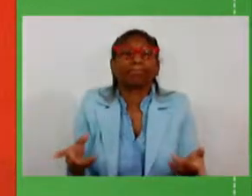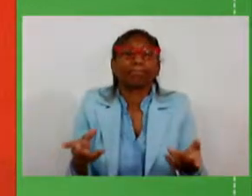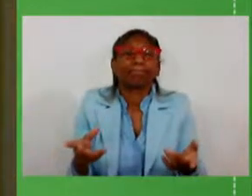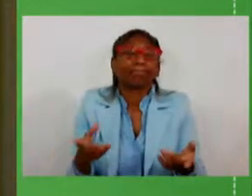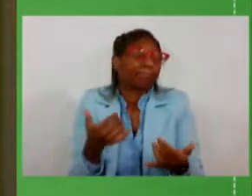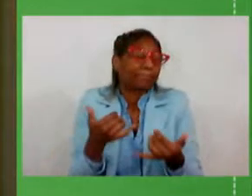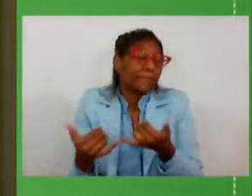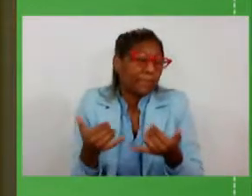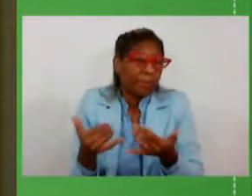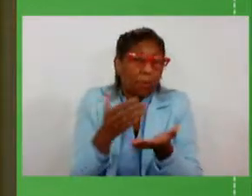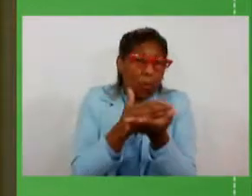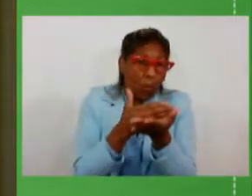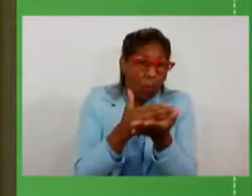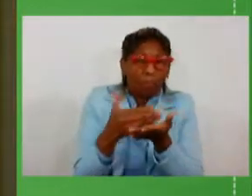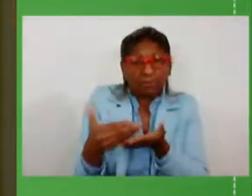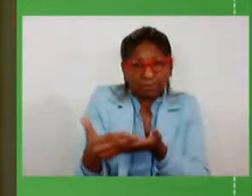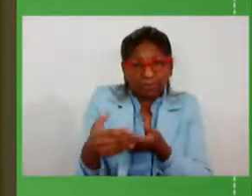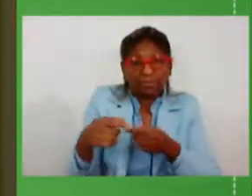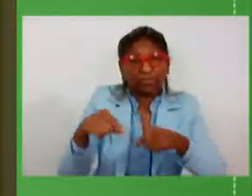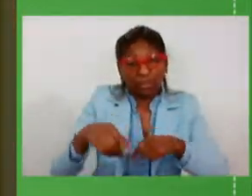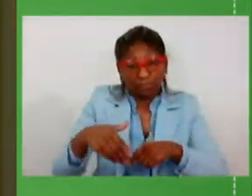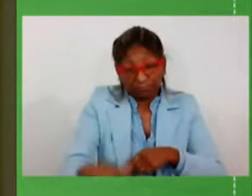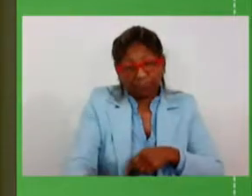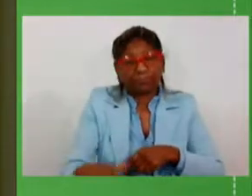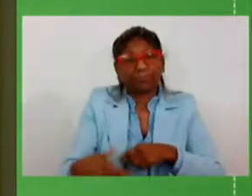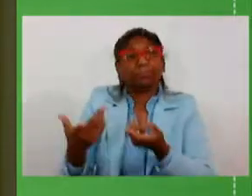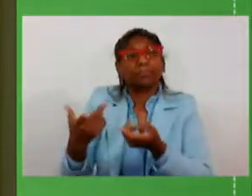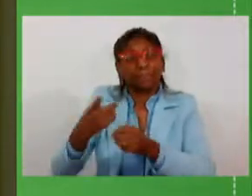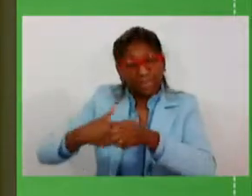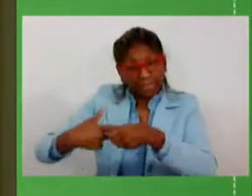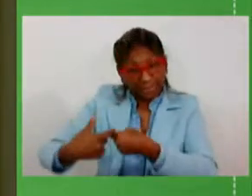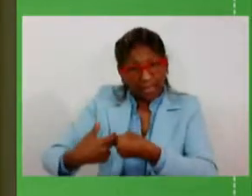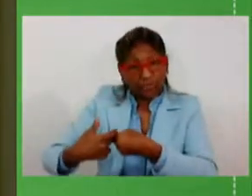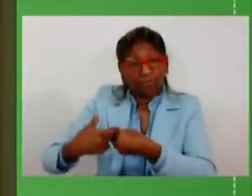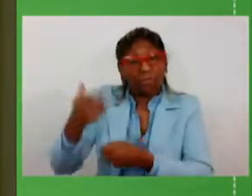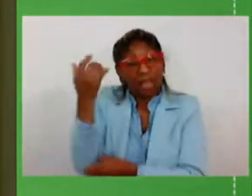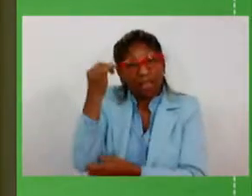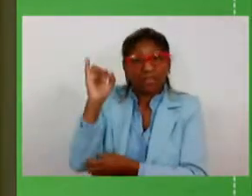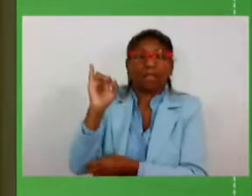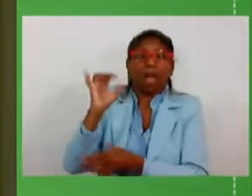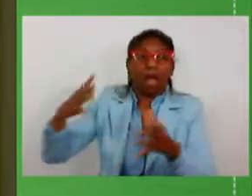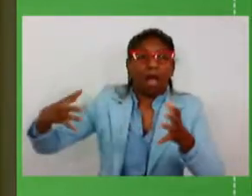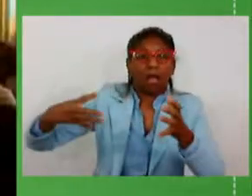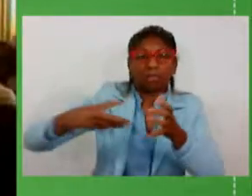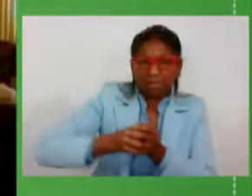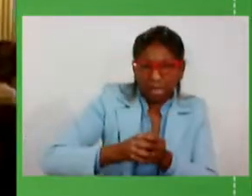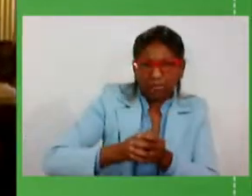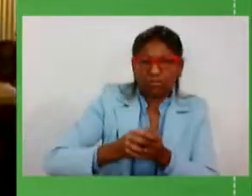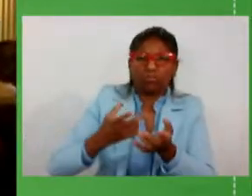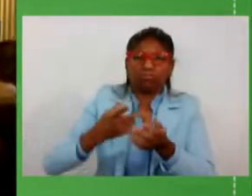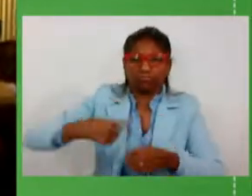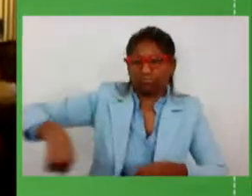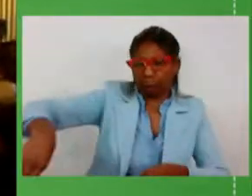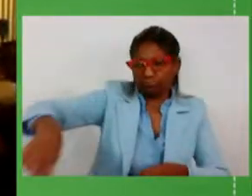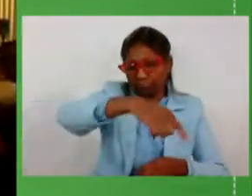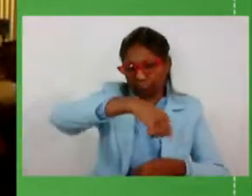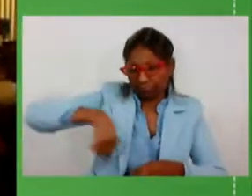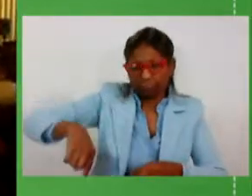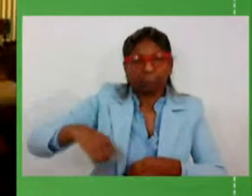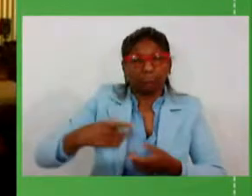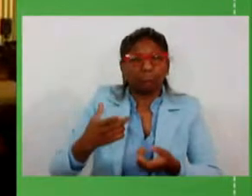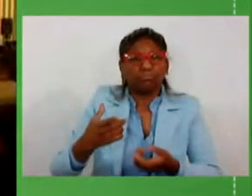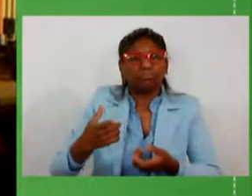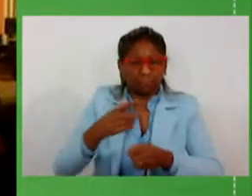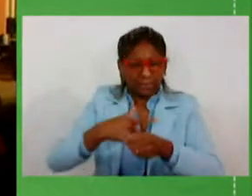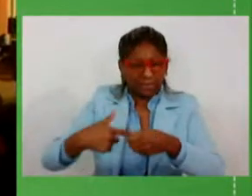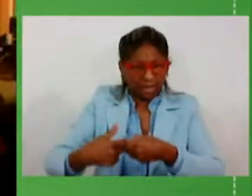vamos começar as intervenções pelas áreas urbanas, para redução de acidentes, então, duplicação e entroncamentos nas áreas urbanas serão